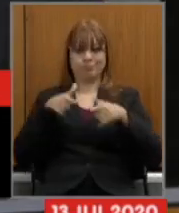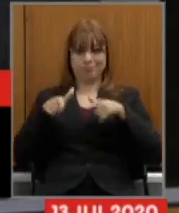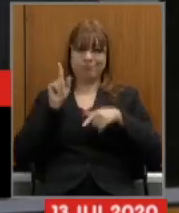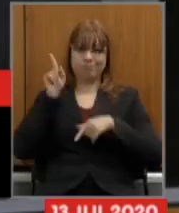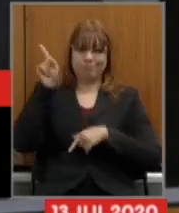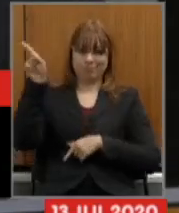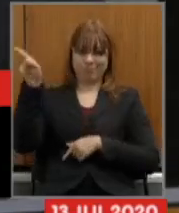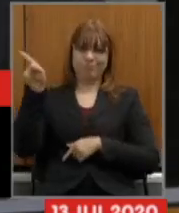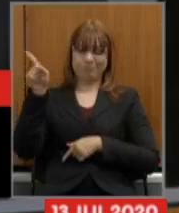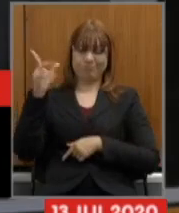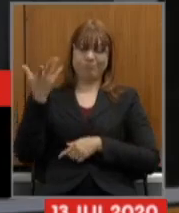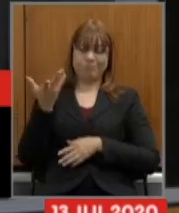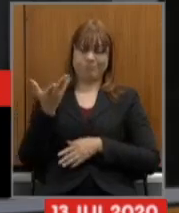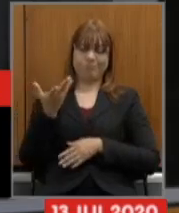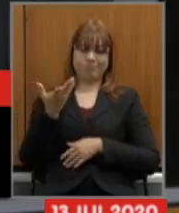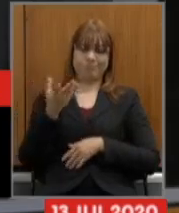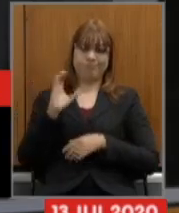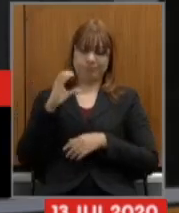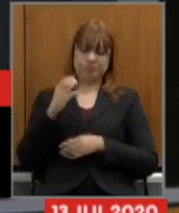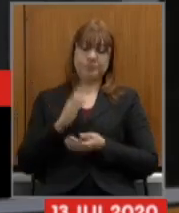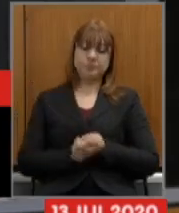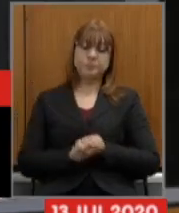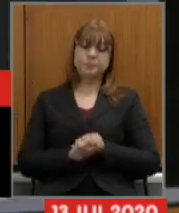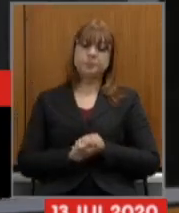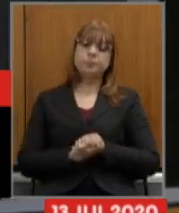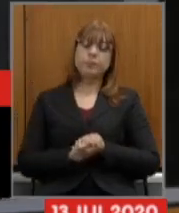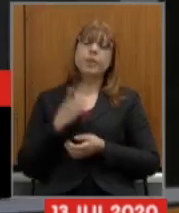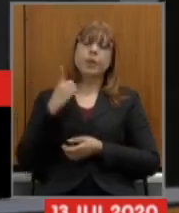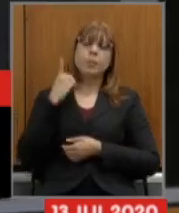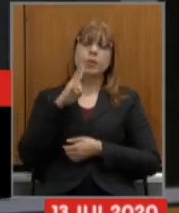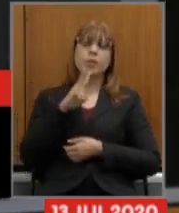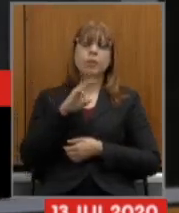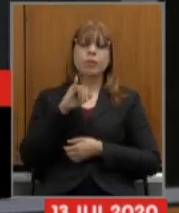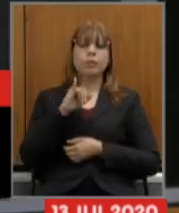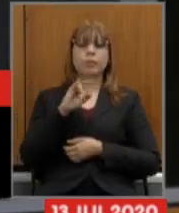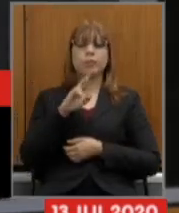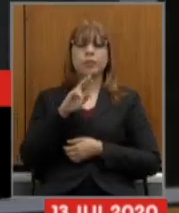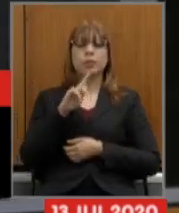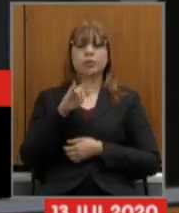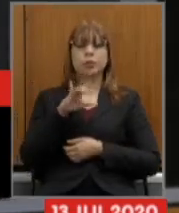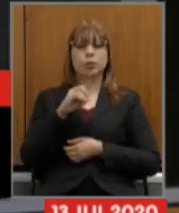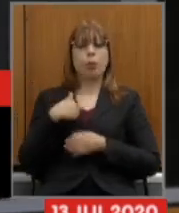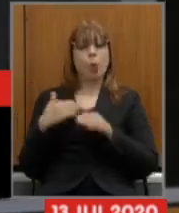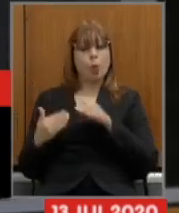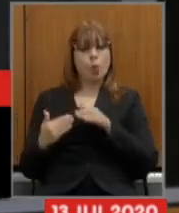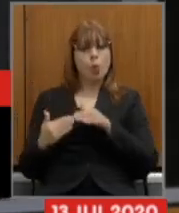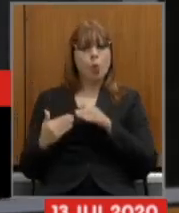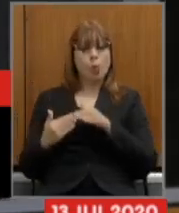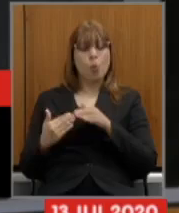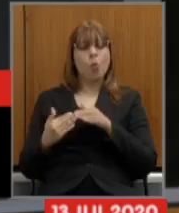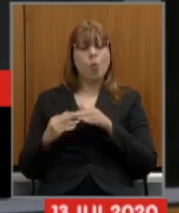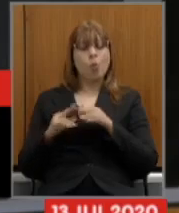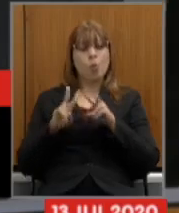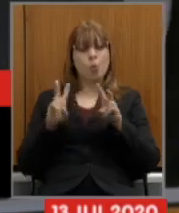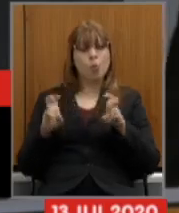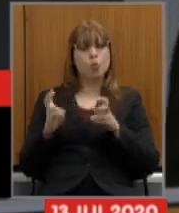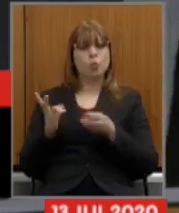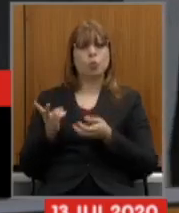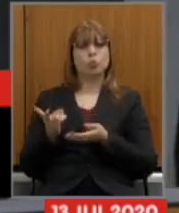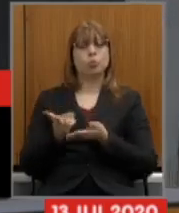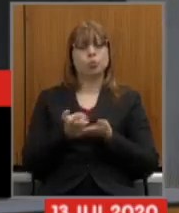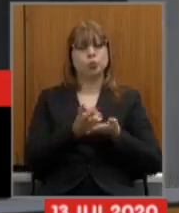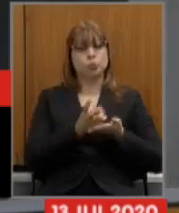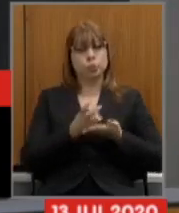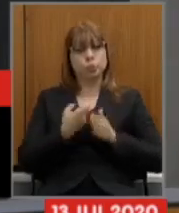o deputado Virgílio concordo totalmente com as suas colocações sobre a questão tributária e acho que isso aí